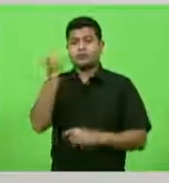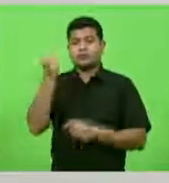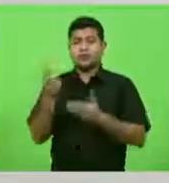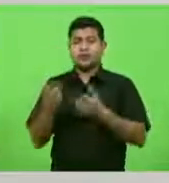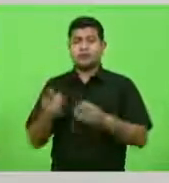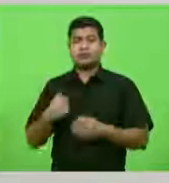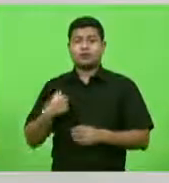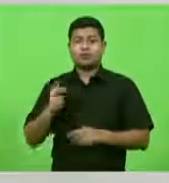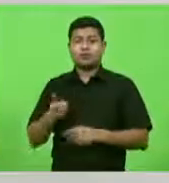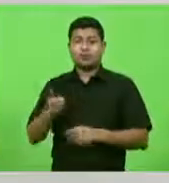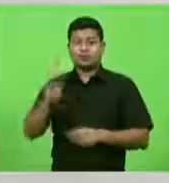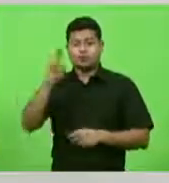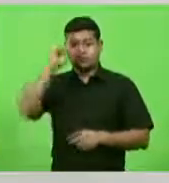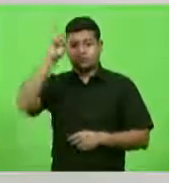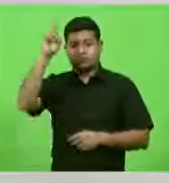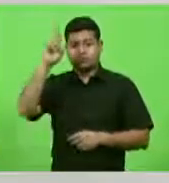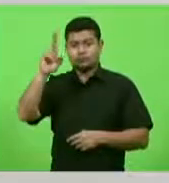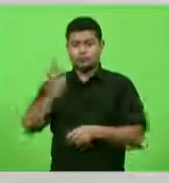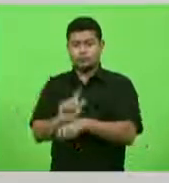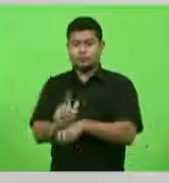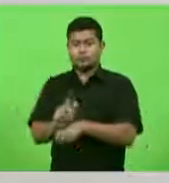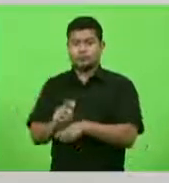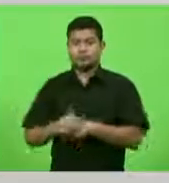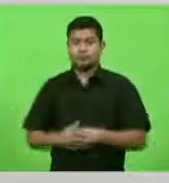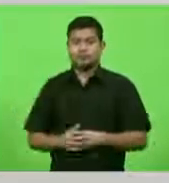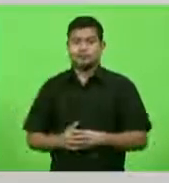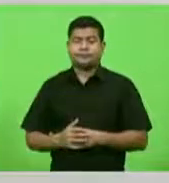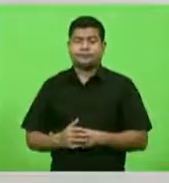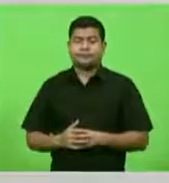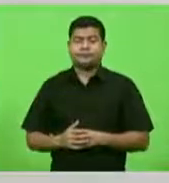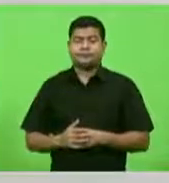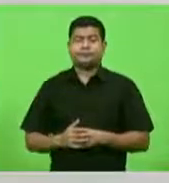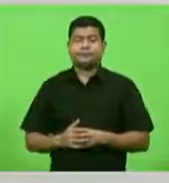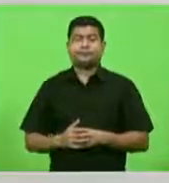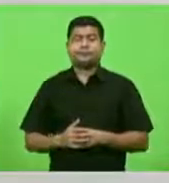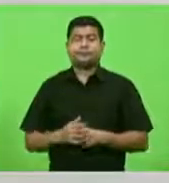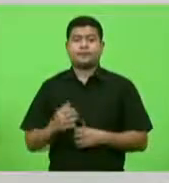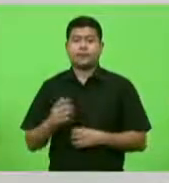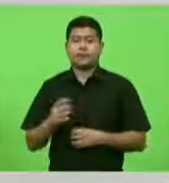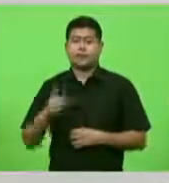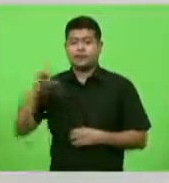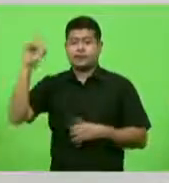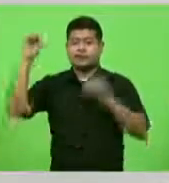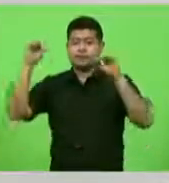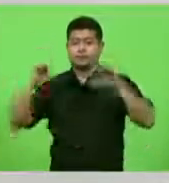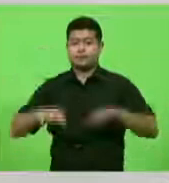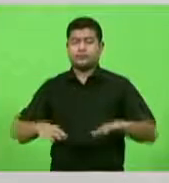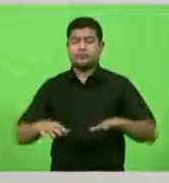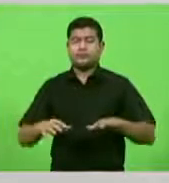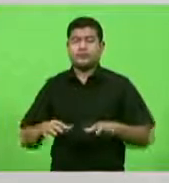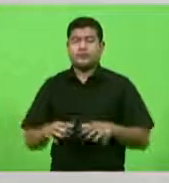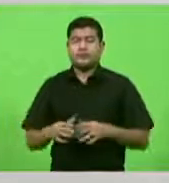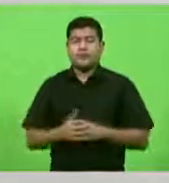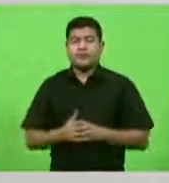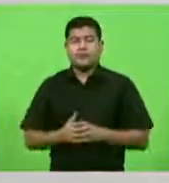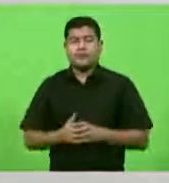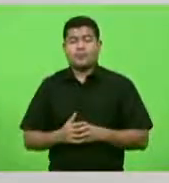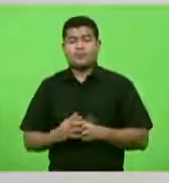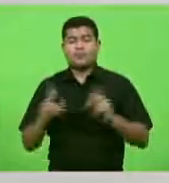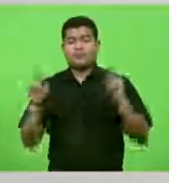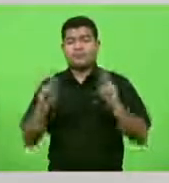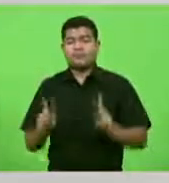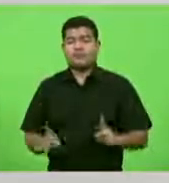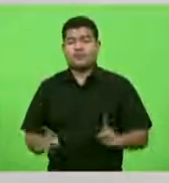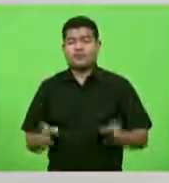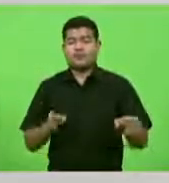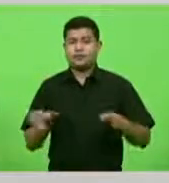no comando. Então, aos catarinenses, aí, o meu grande abraço, o meu desejo de sucesso a todos, que Deus nos abençoe e nos oportunize, muita paz, muita saúde, nesse